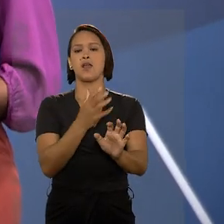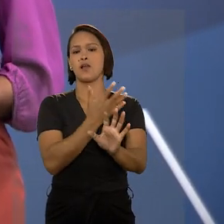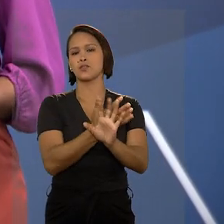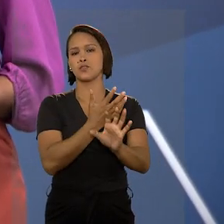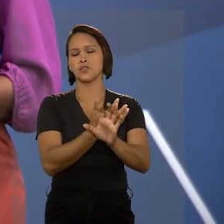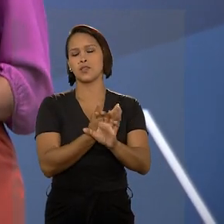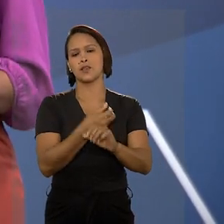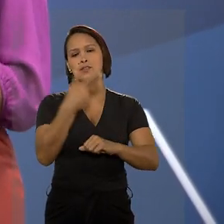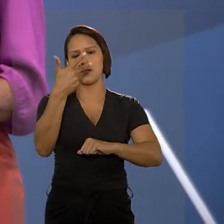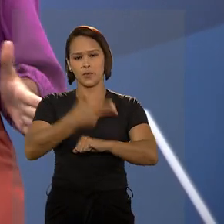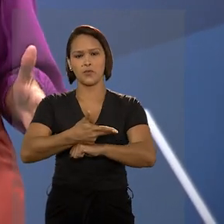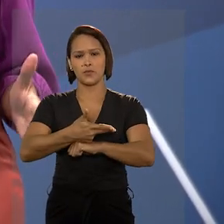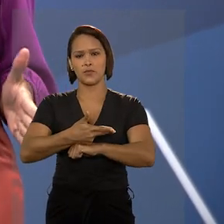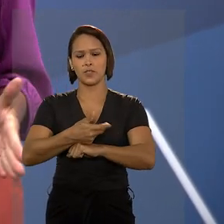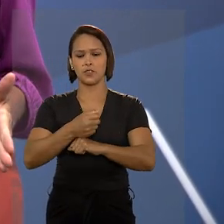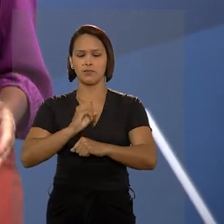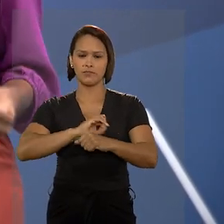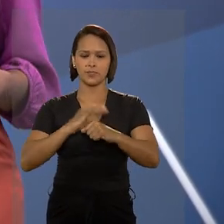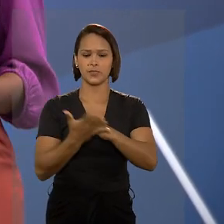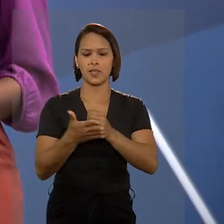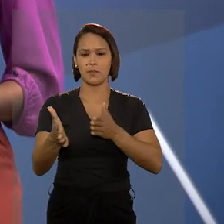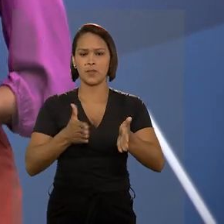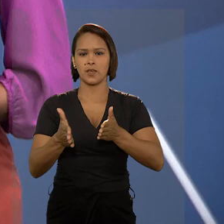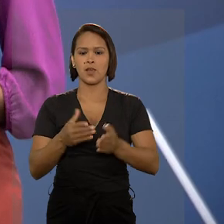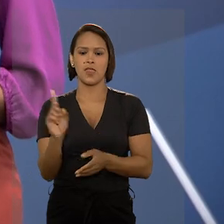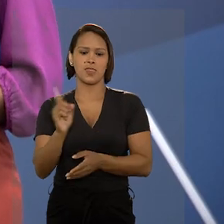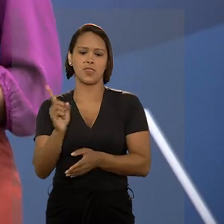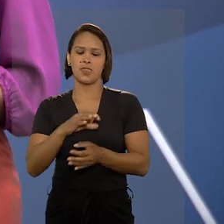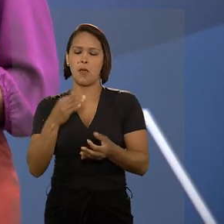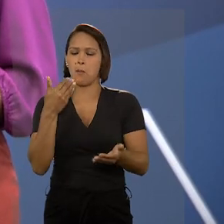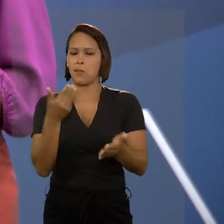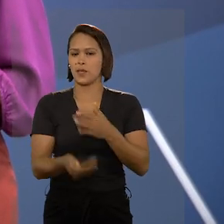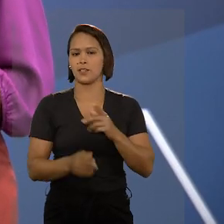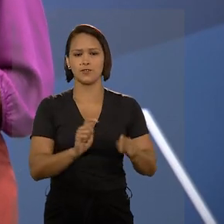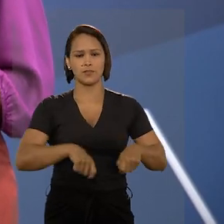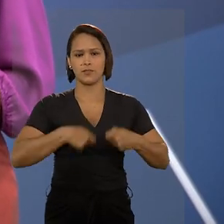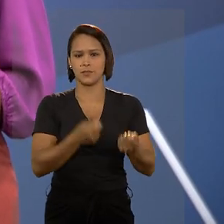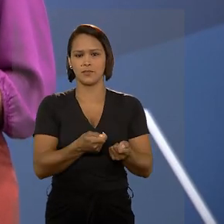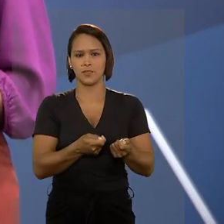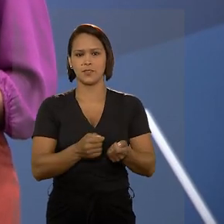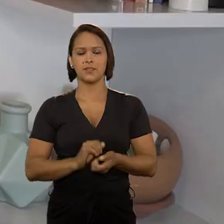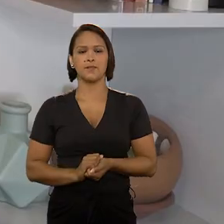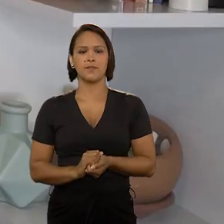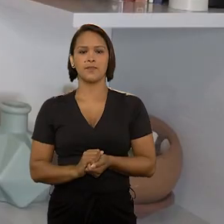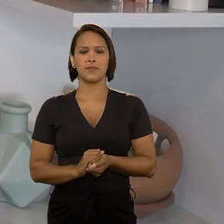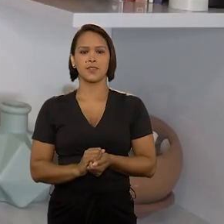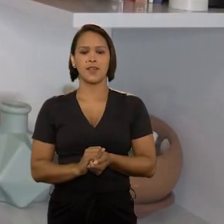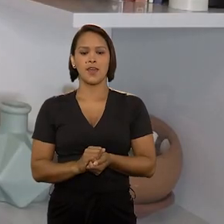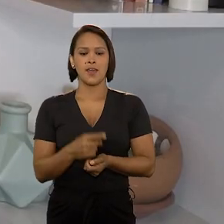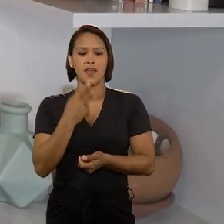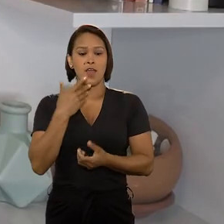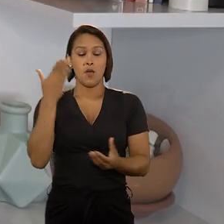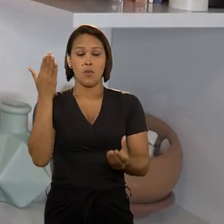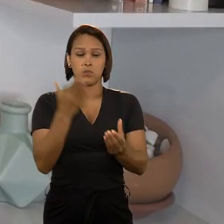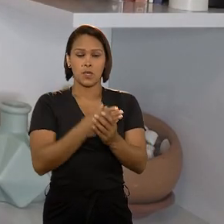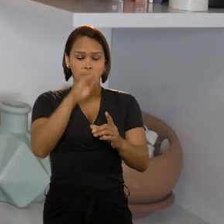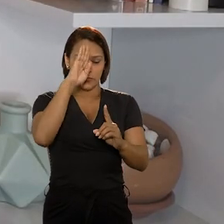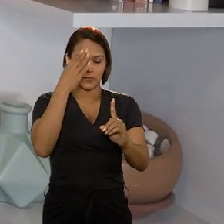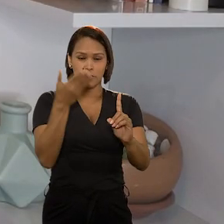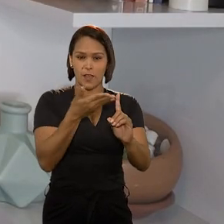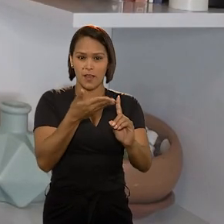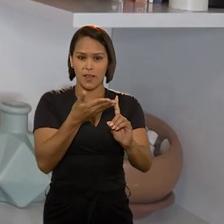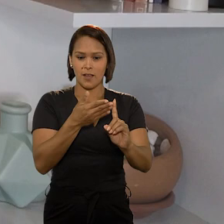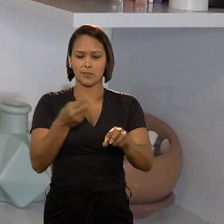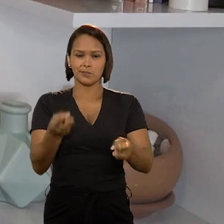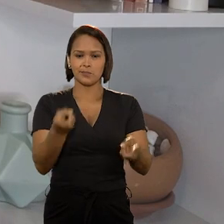audiência por vídeo durante esse período não configura cerceamento de defesa. O caso envolveu um réu acusado de